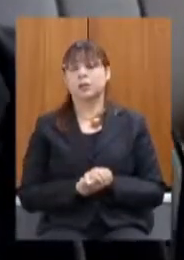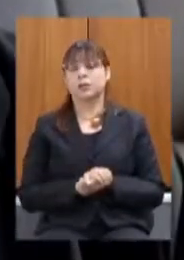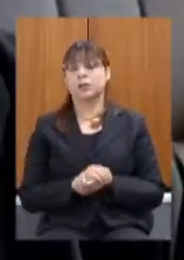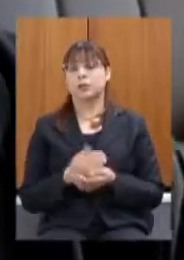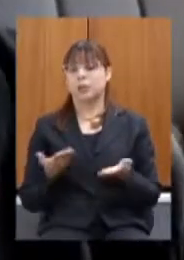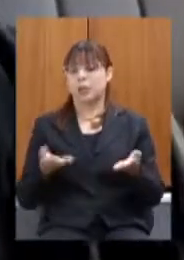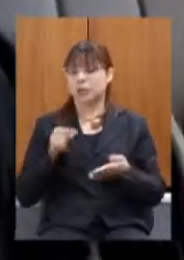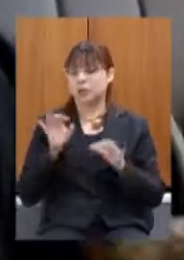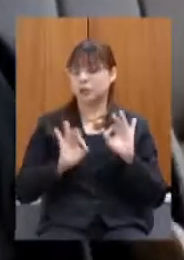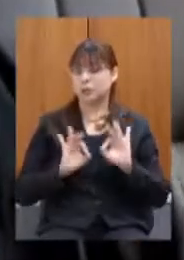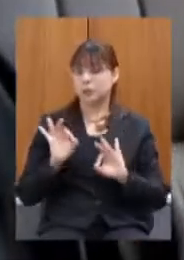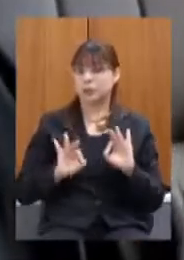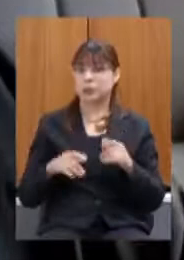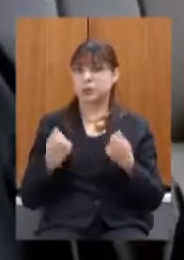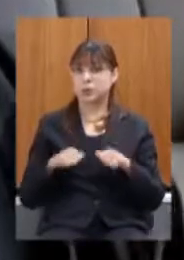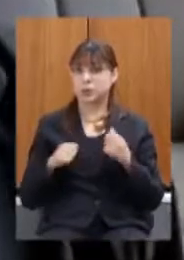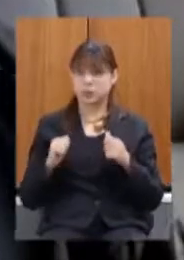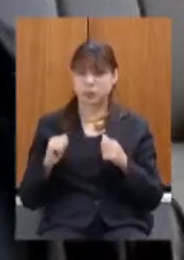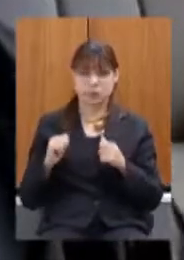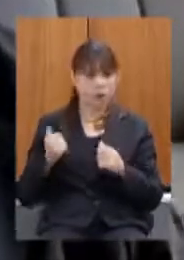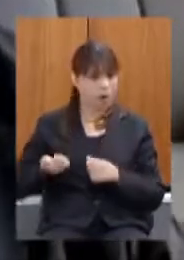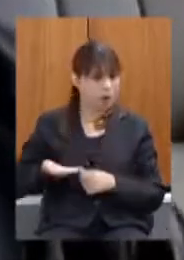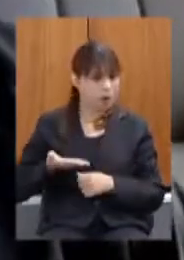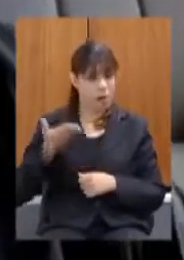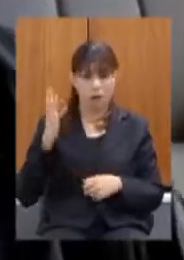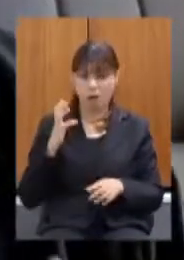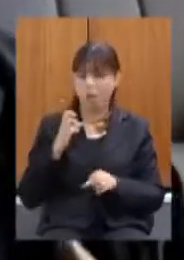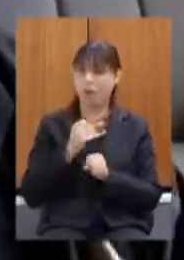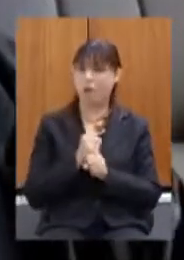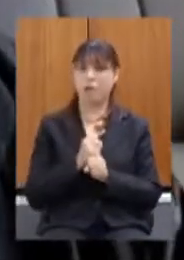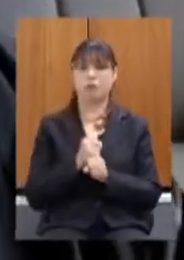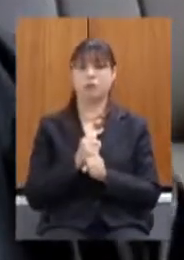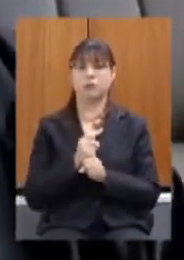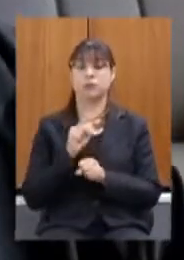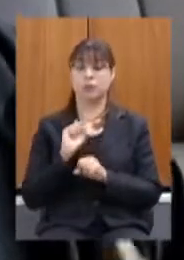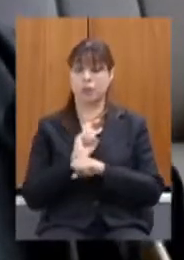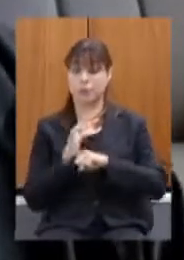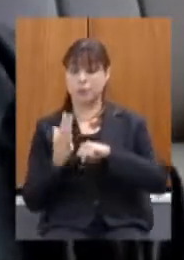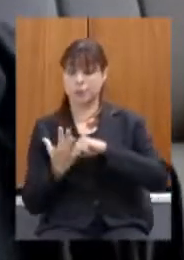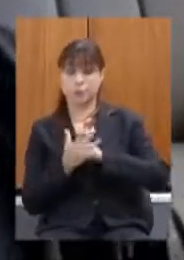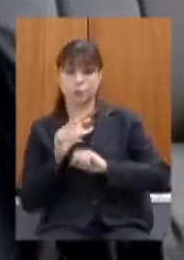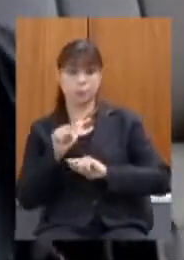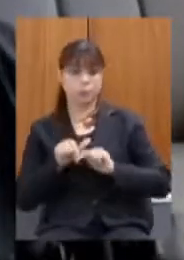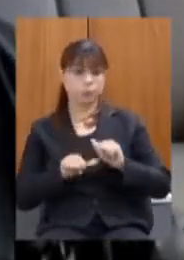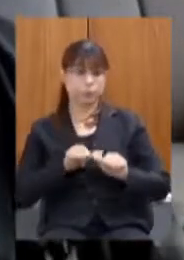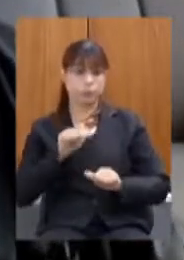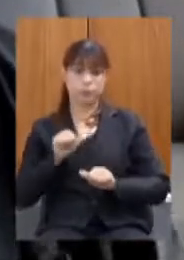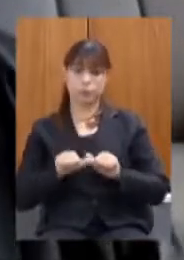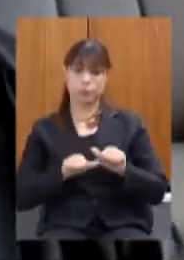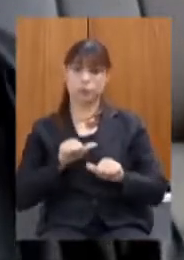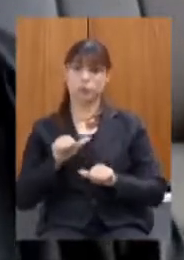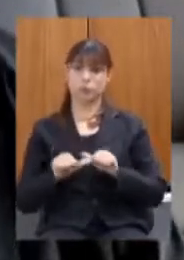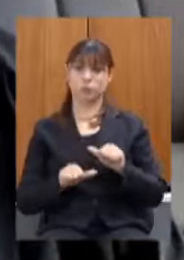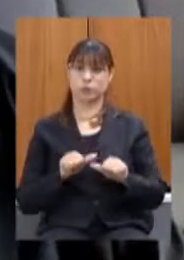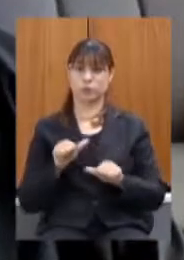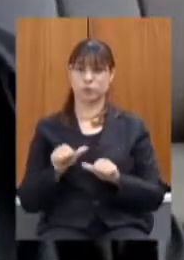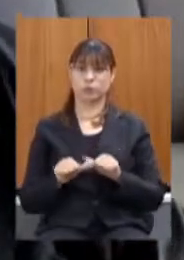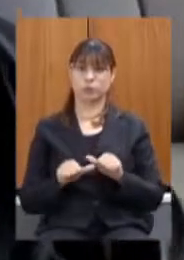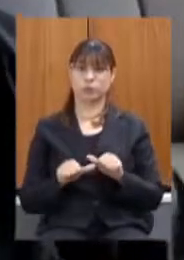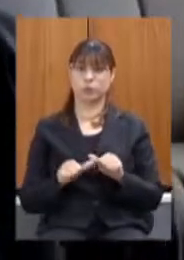multiplicado por muito a pandemia alterou as funções de uma antena de telefonia